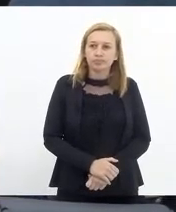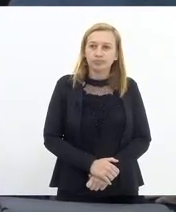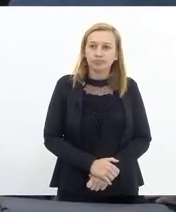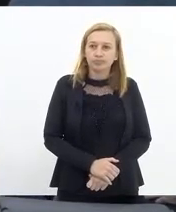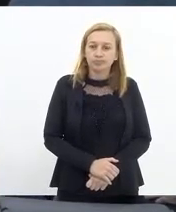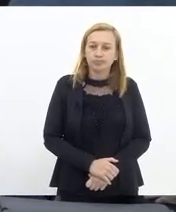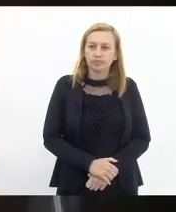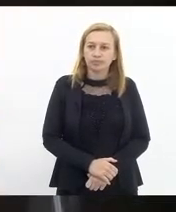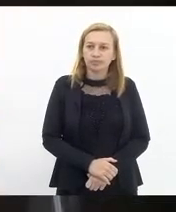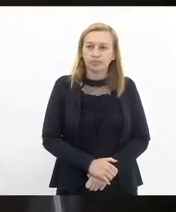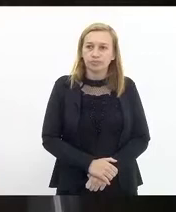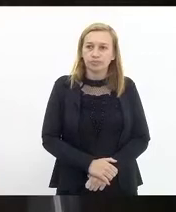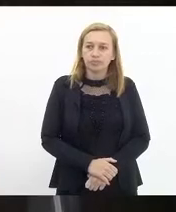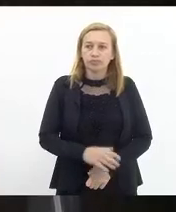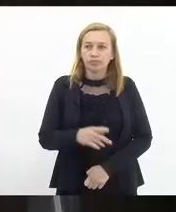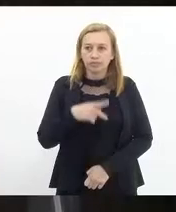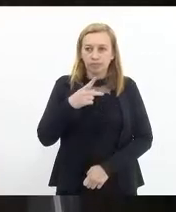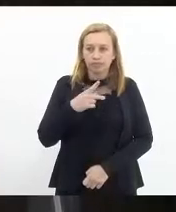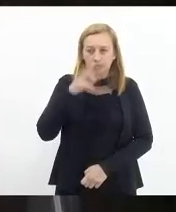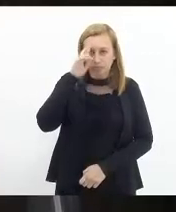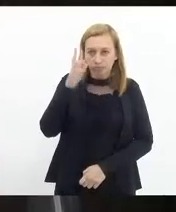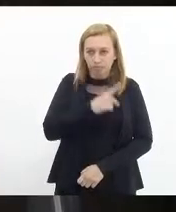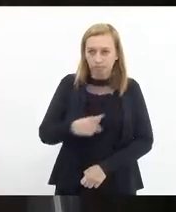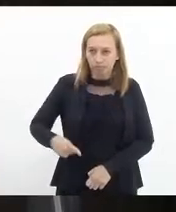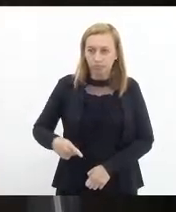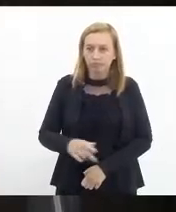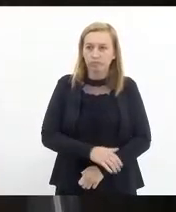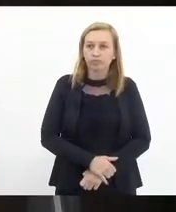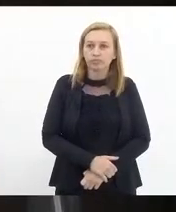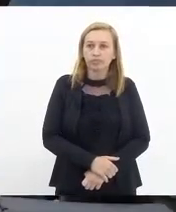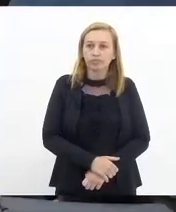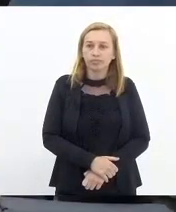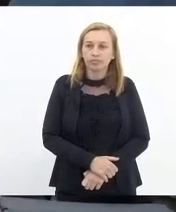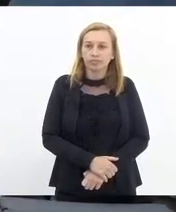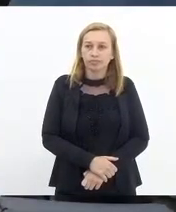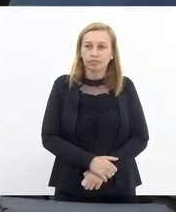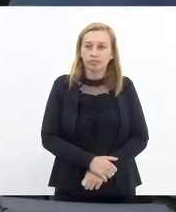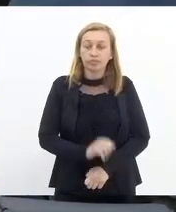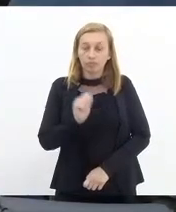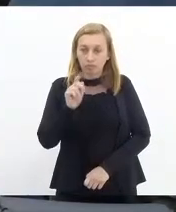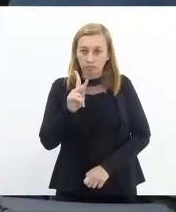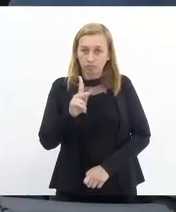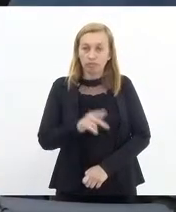Eu vou emitir o parecer, senhor presidente. Eu vou emitir o parecer. Vamos avançar. Vamos avançar. Ok.